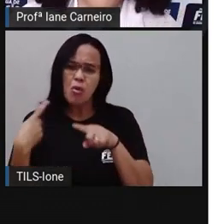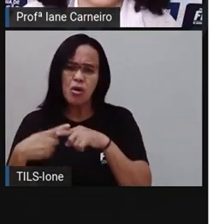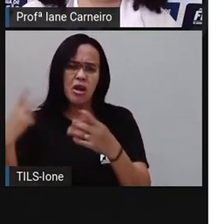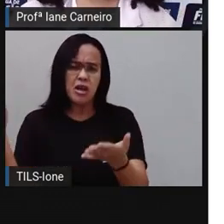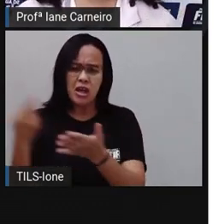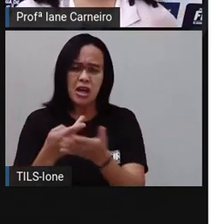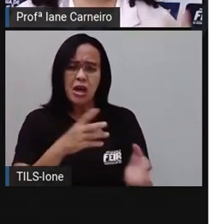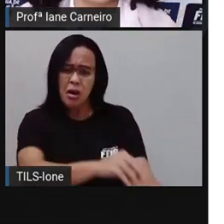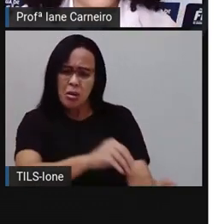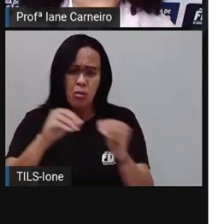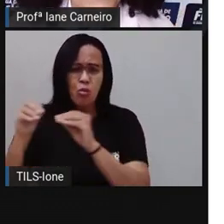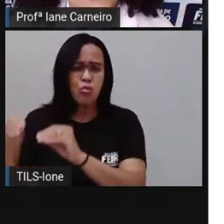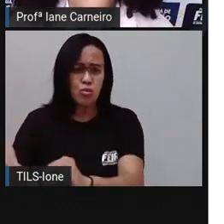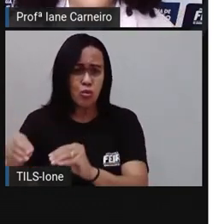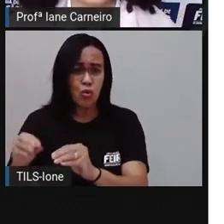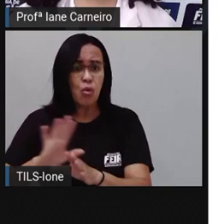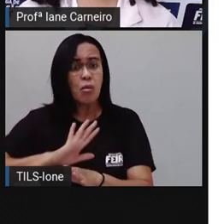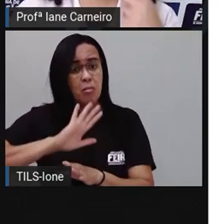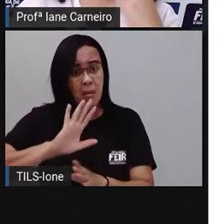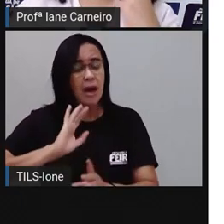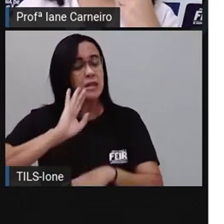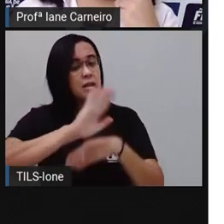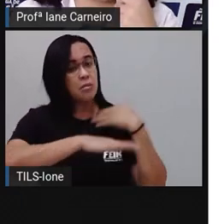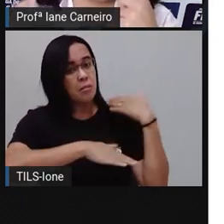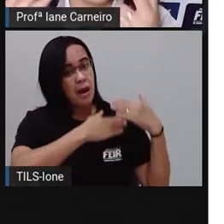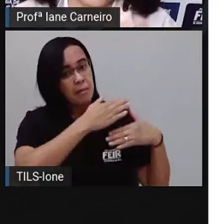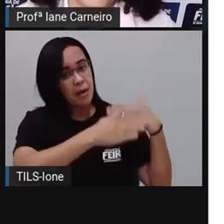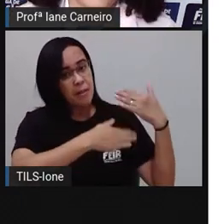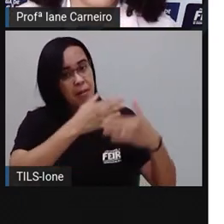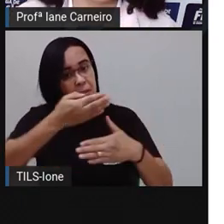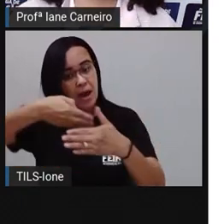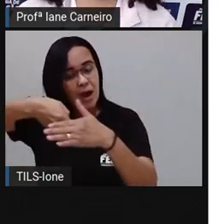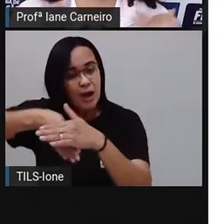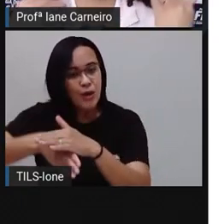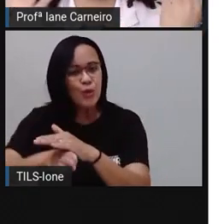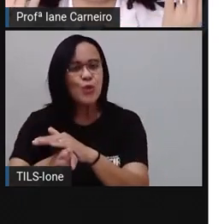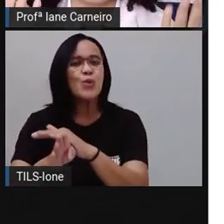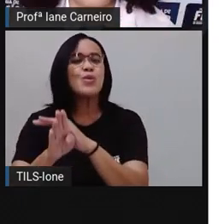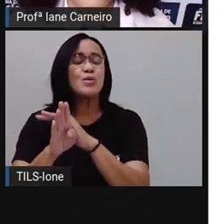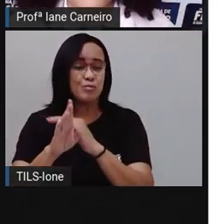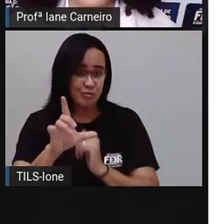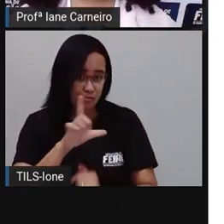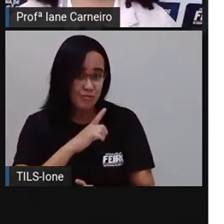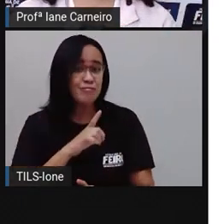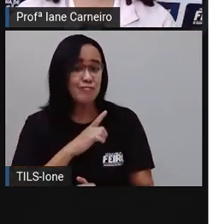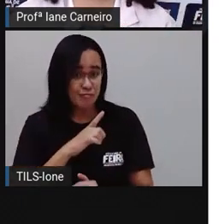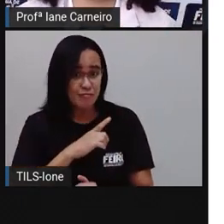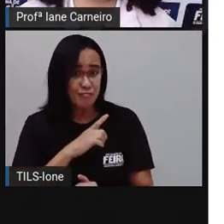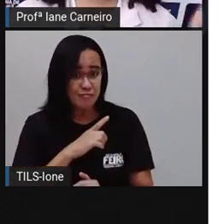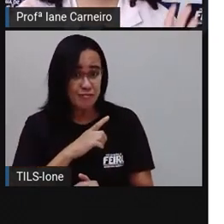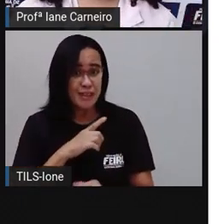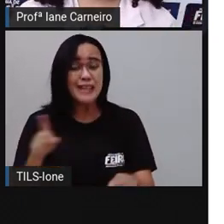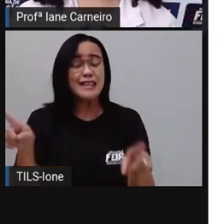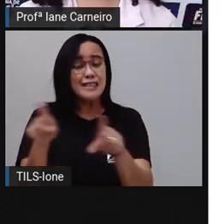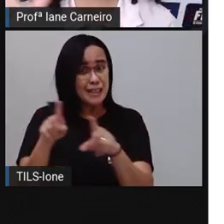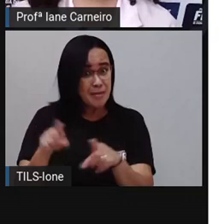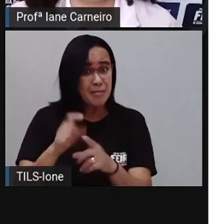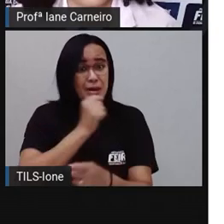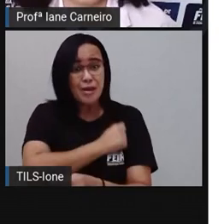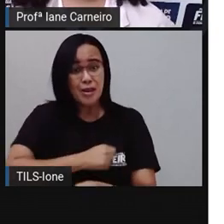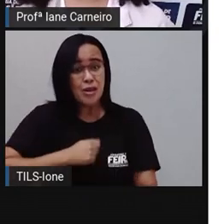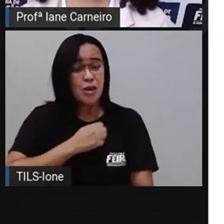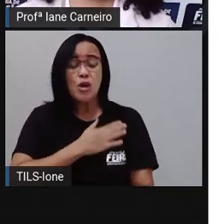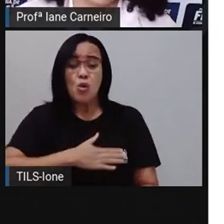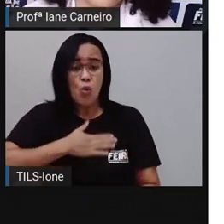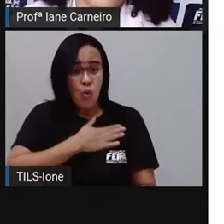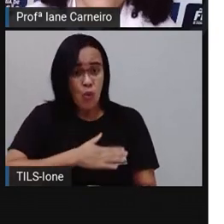abastecimento. Mas com o passar do tempo, né? As pessoas de feira foram se acostumando, se adaptando a irem